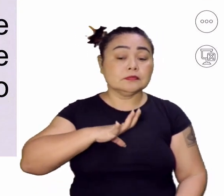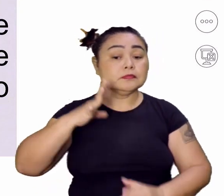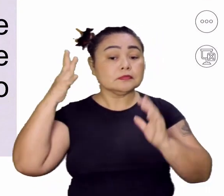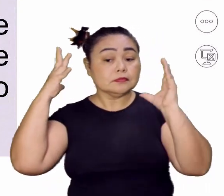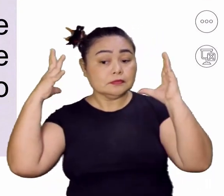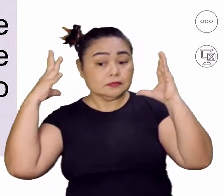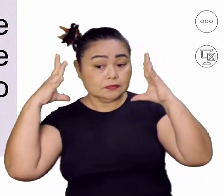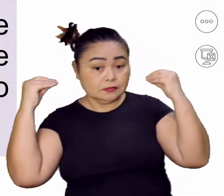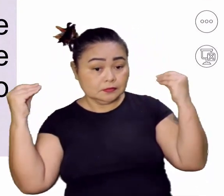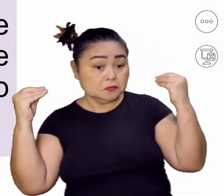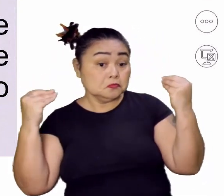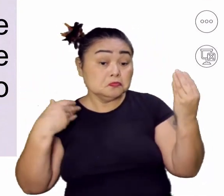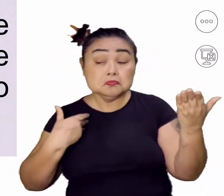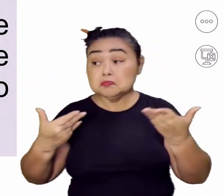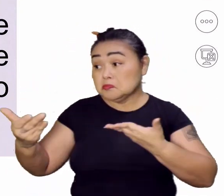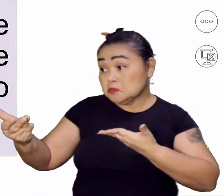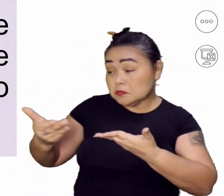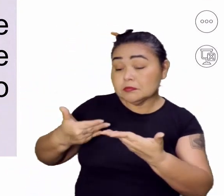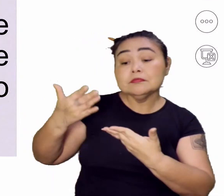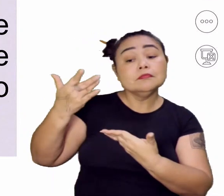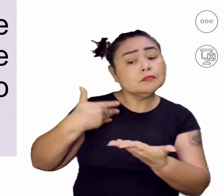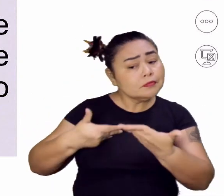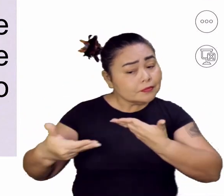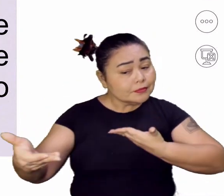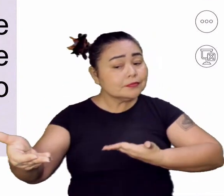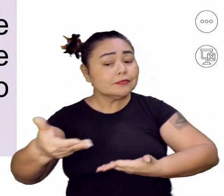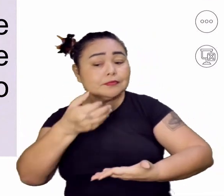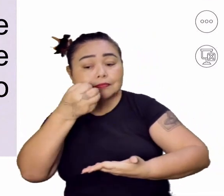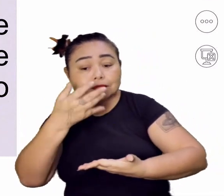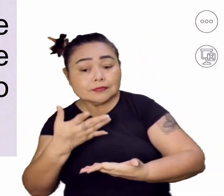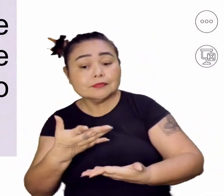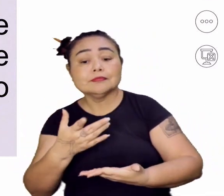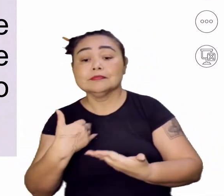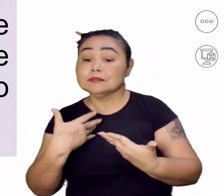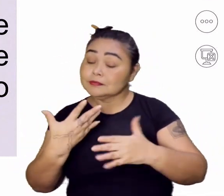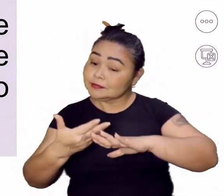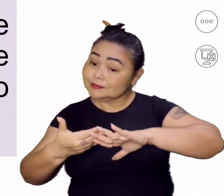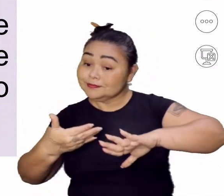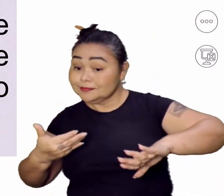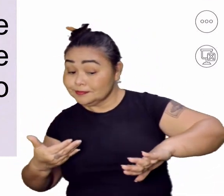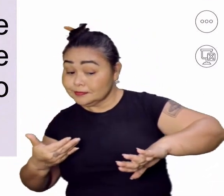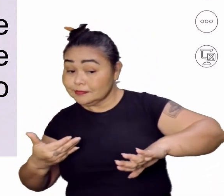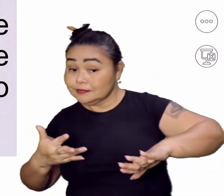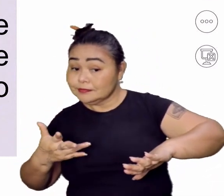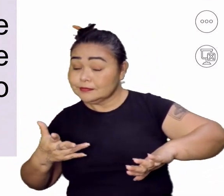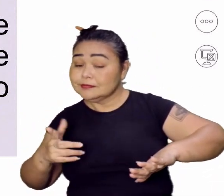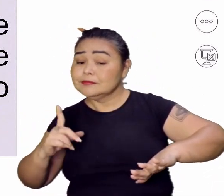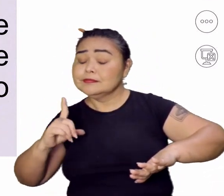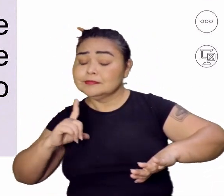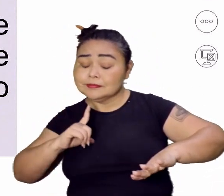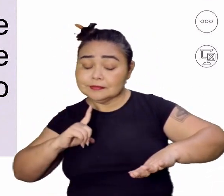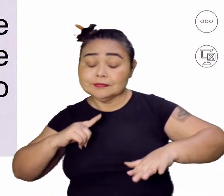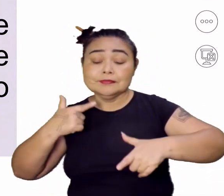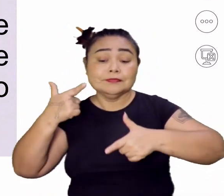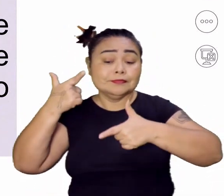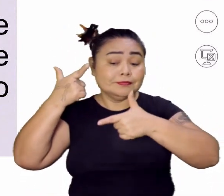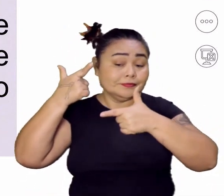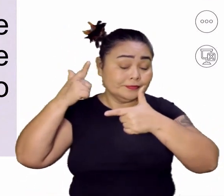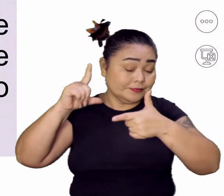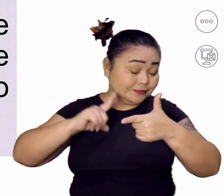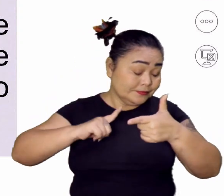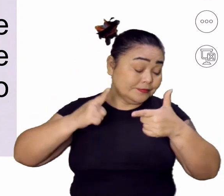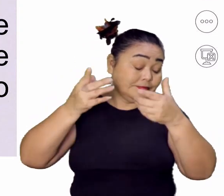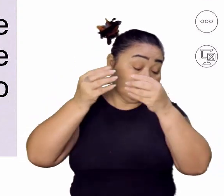que até então estavam muito bem obrigados. Mas vai afetar. Vai causar grande prejuízo aos